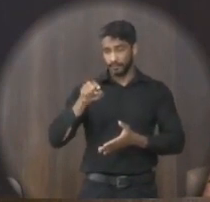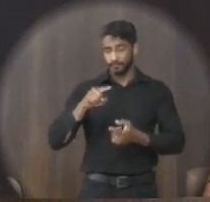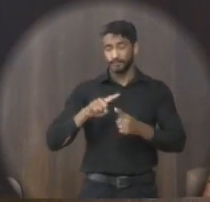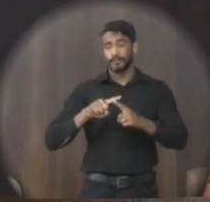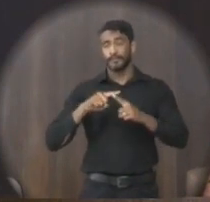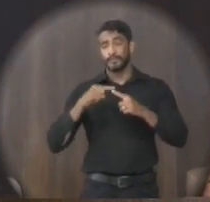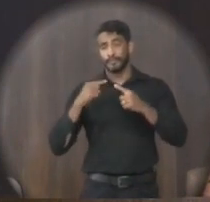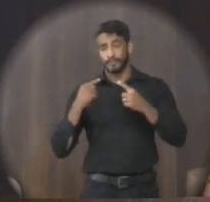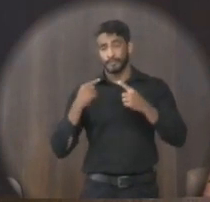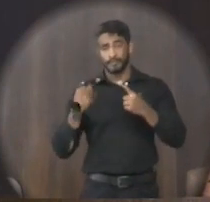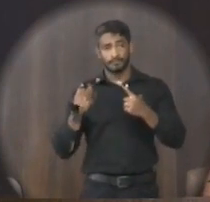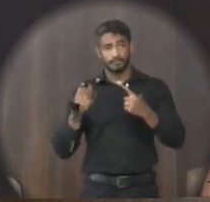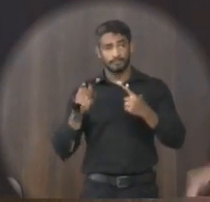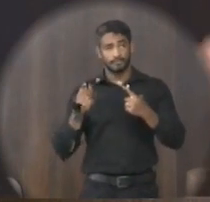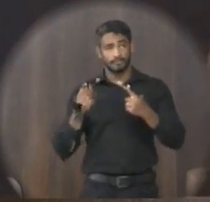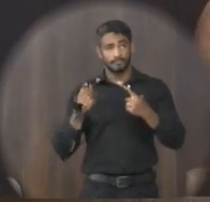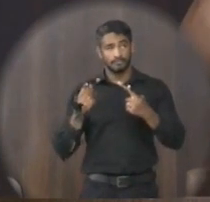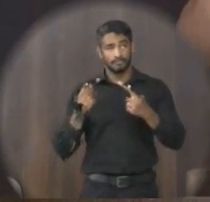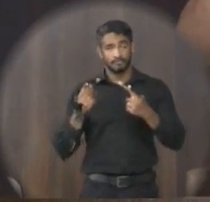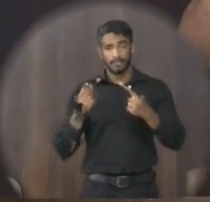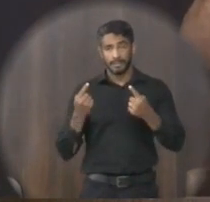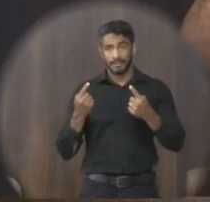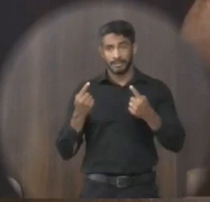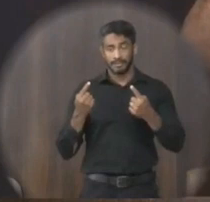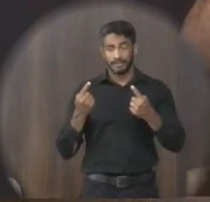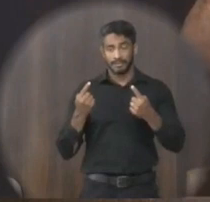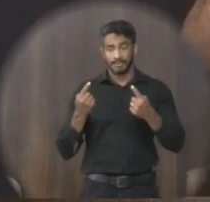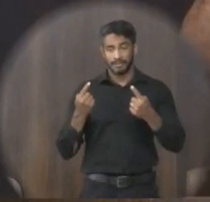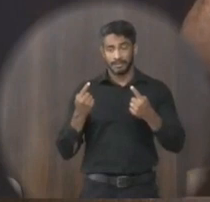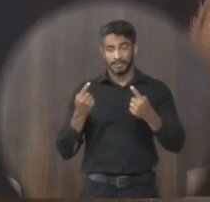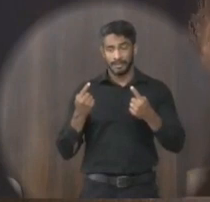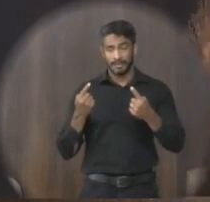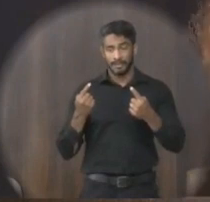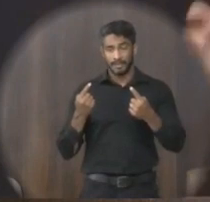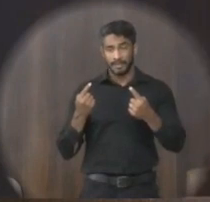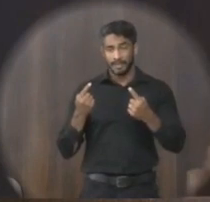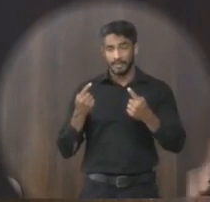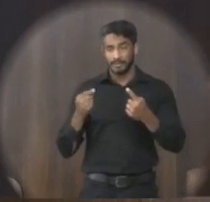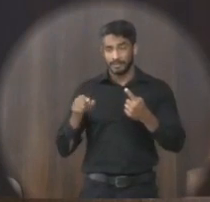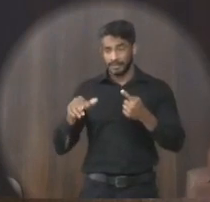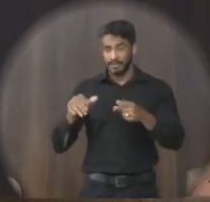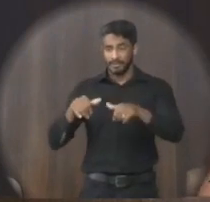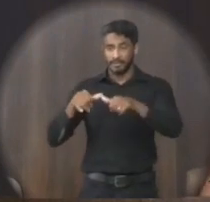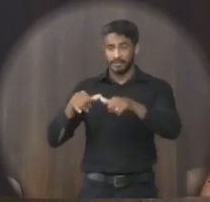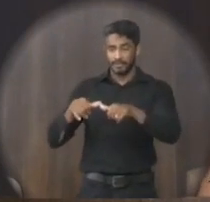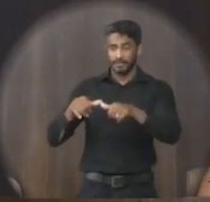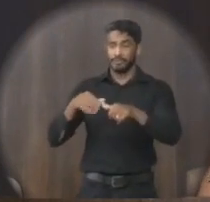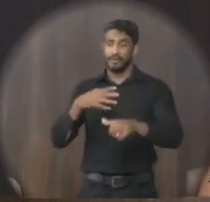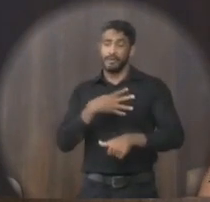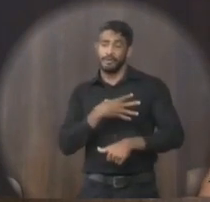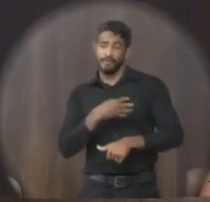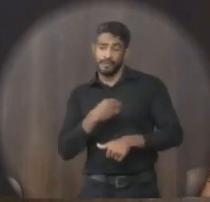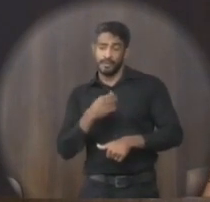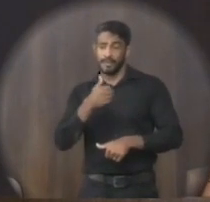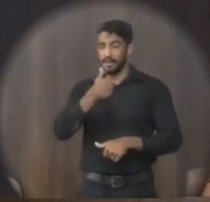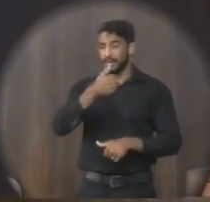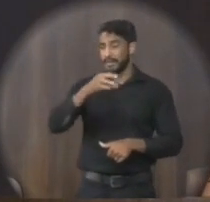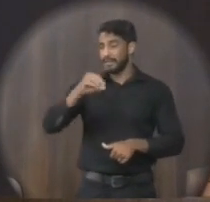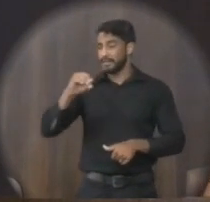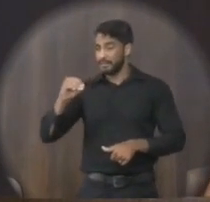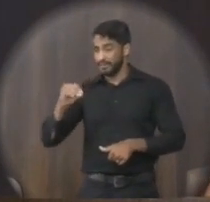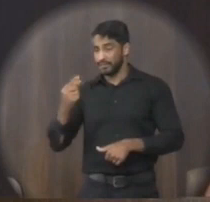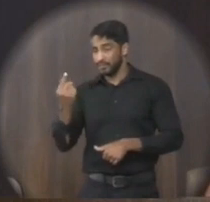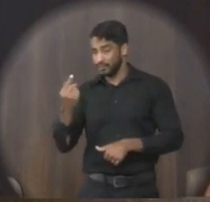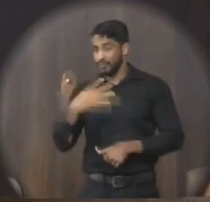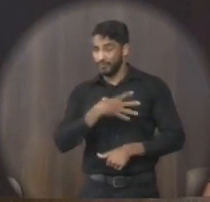mais um percentual indenizado para quem deixou filhos. Exemplo, 100 mil para quem deixou